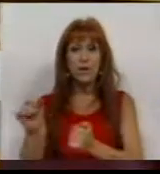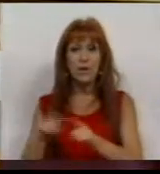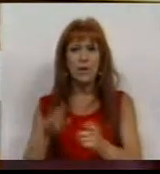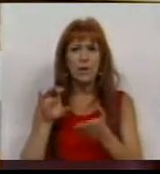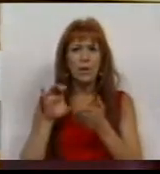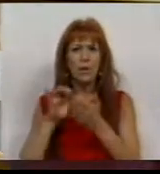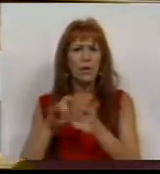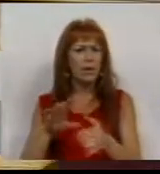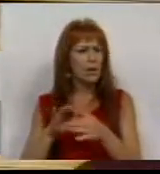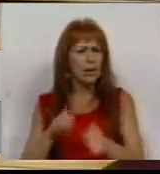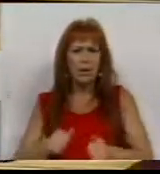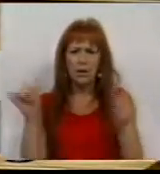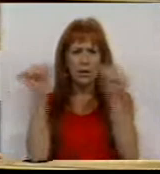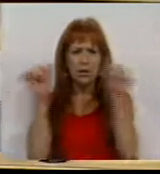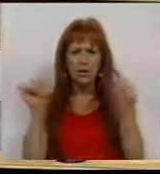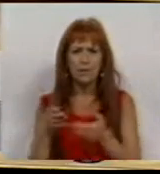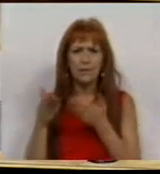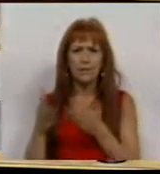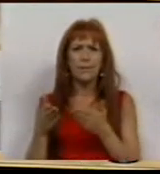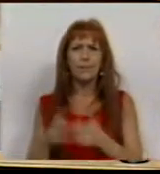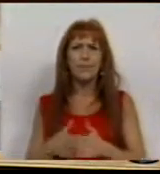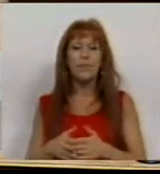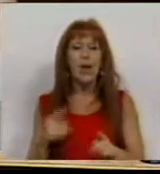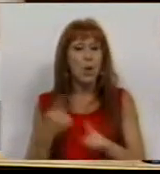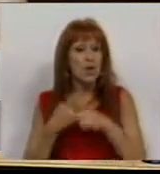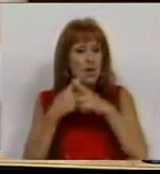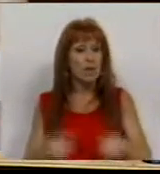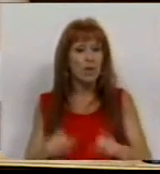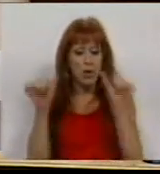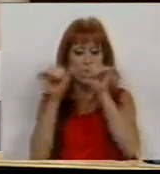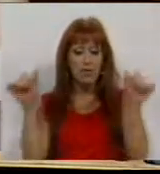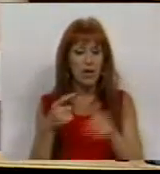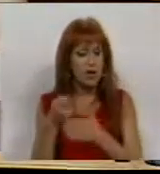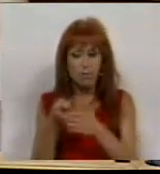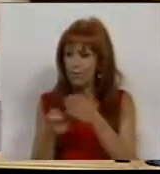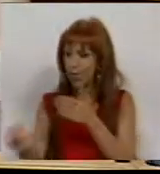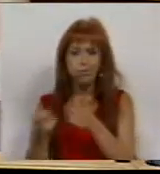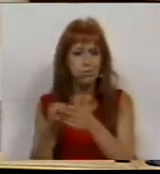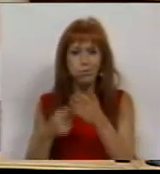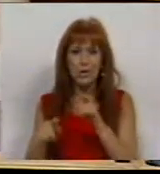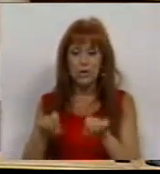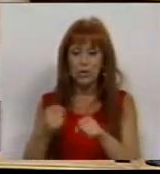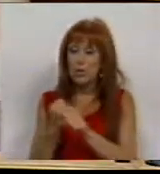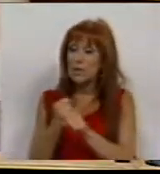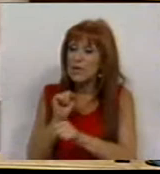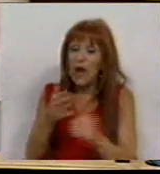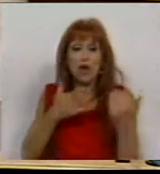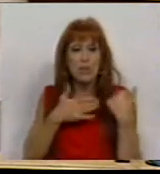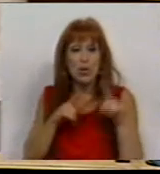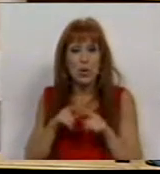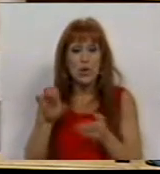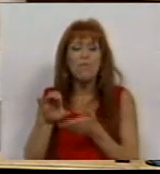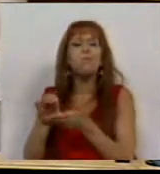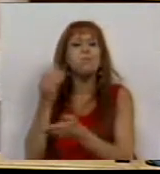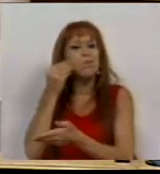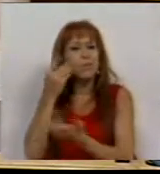o financiamento adequado do sistema previdencial. Coisa diferente é o sistema não contributivo, o seu papel e responsabilidades de